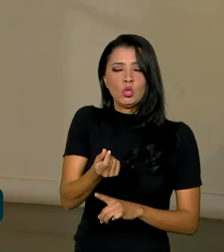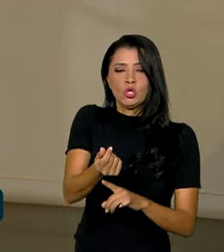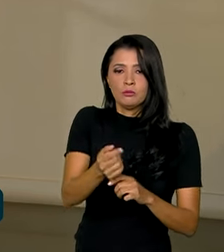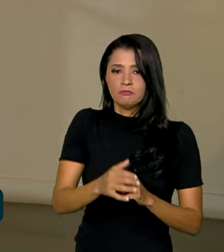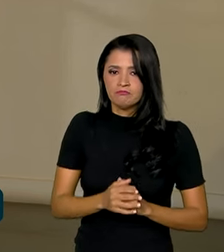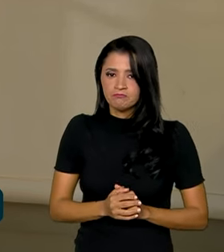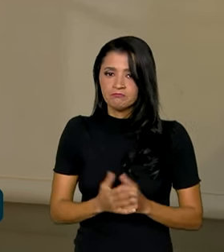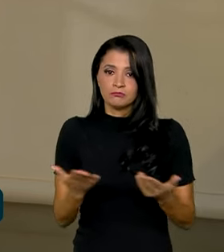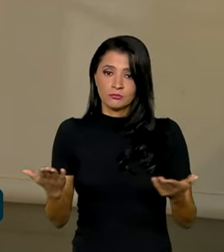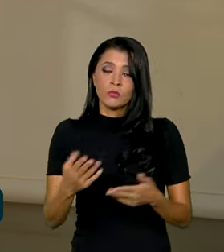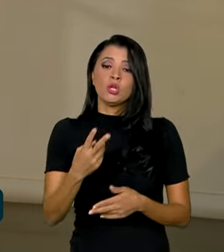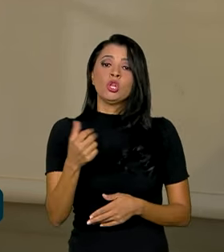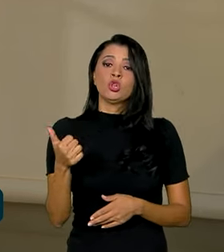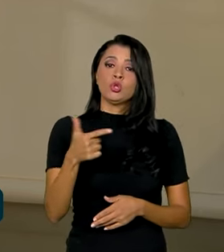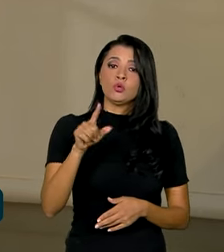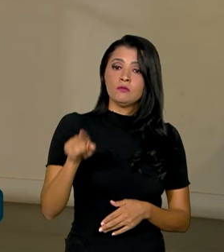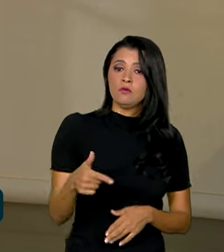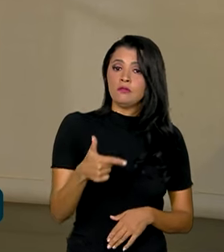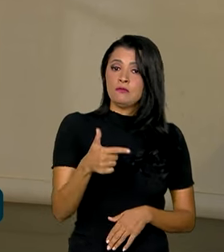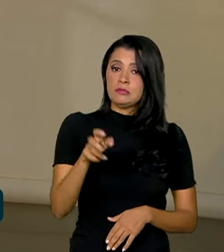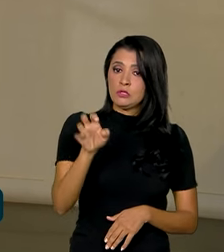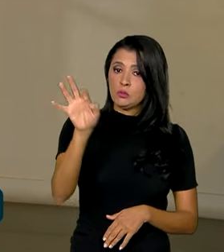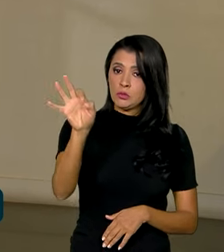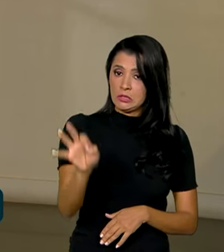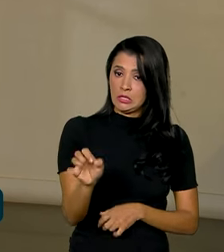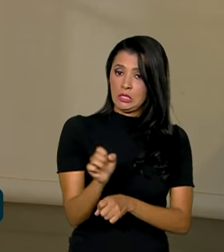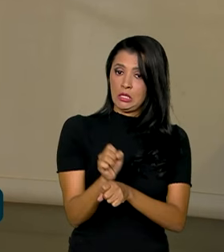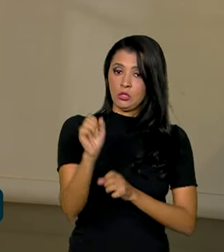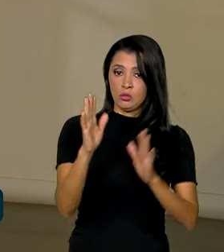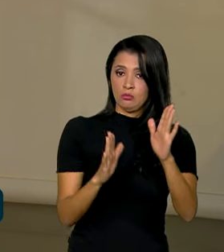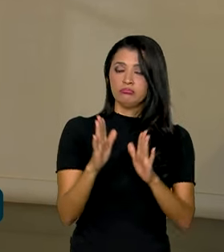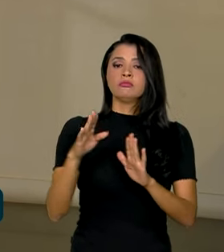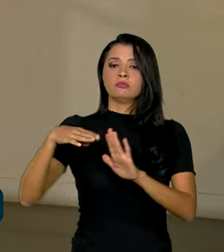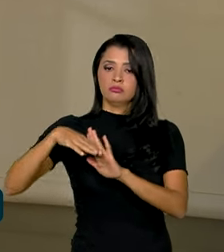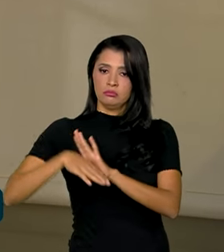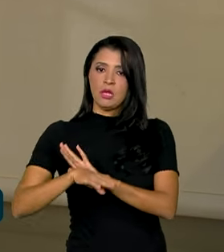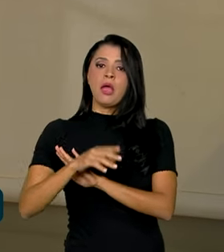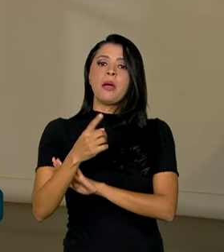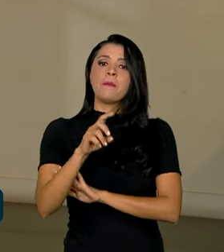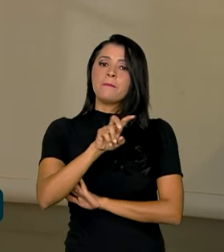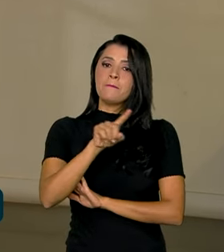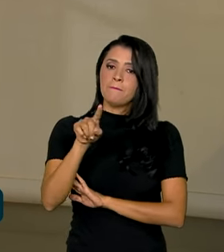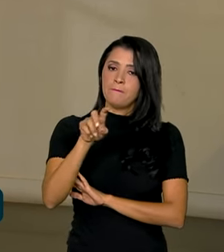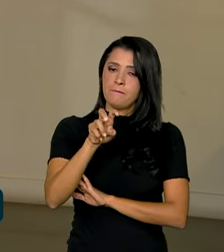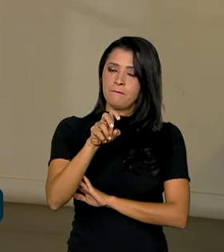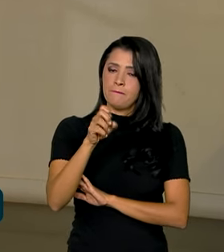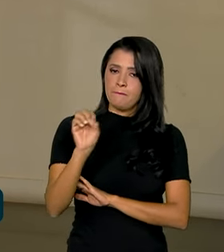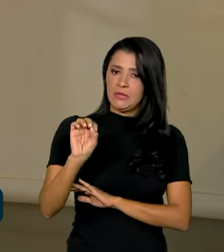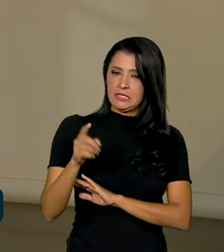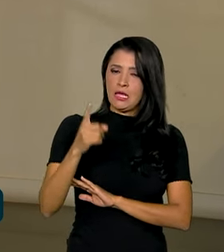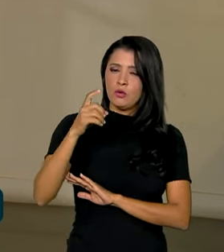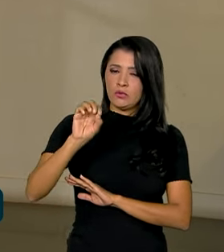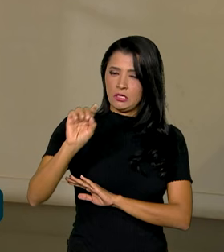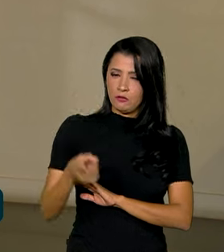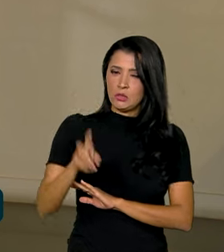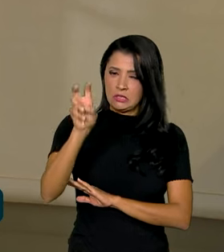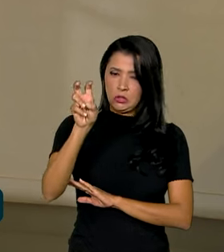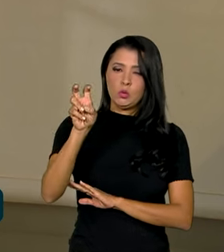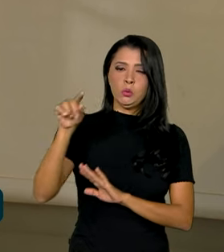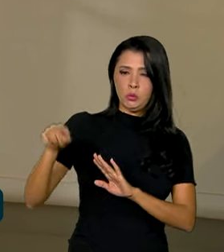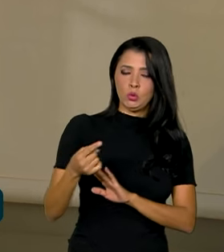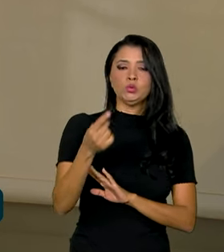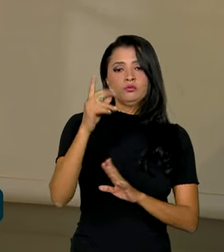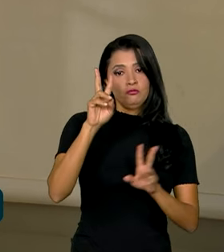a Selic está em 12,25% ao ano e a expectativa é de uma redução de meio ponto percentual. Com isso, a Selic fecharia